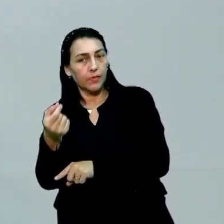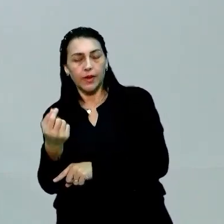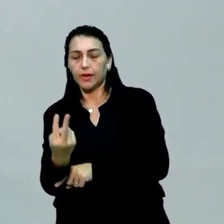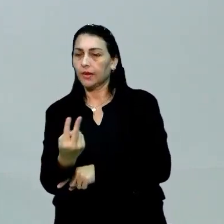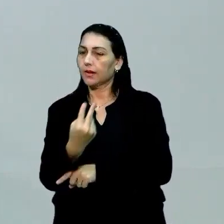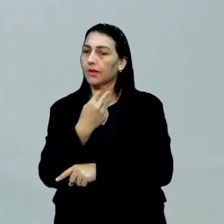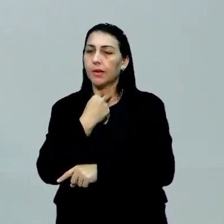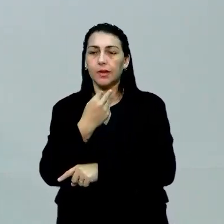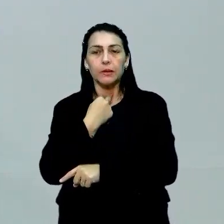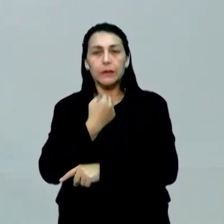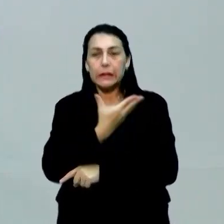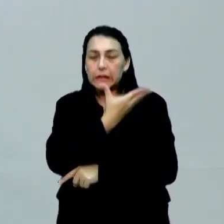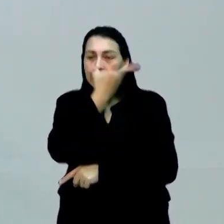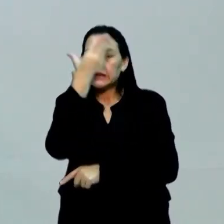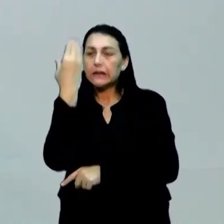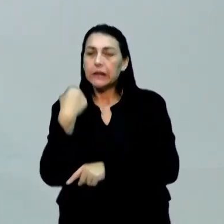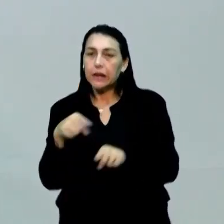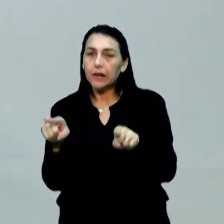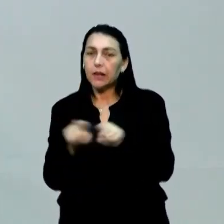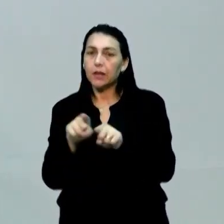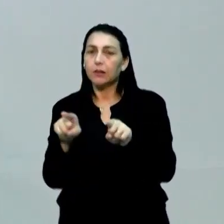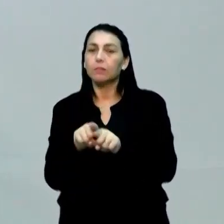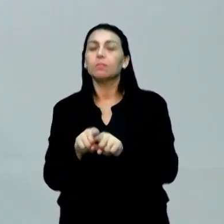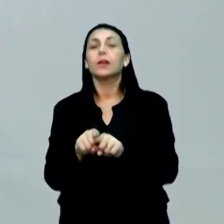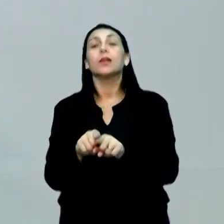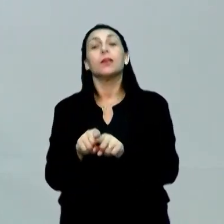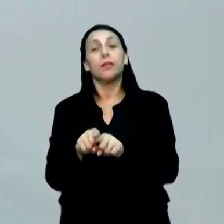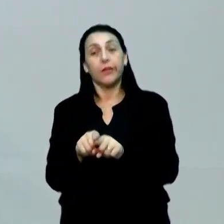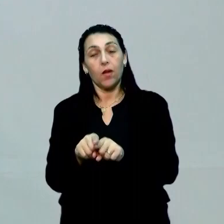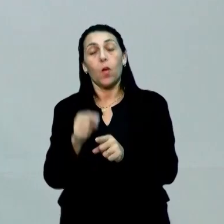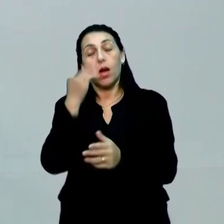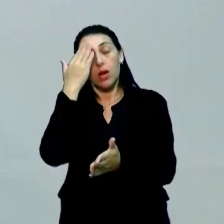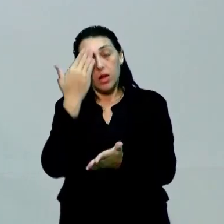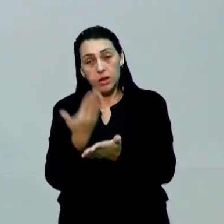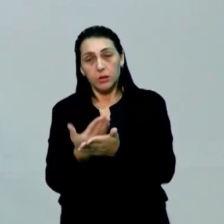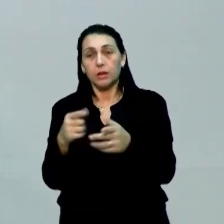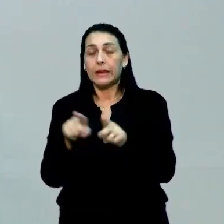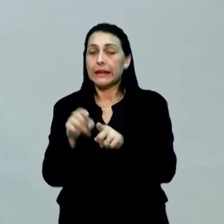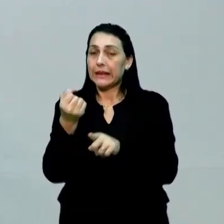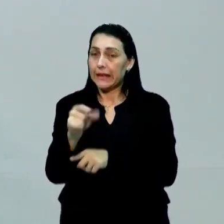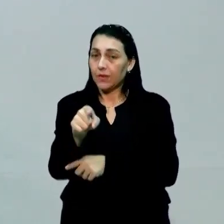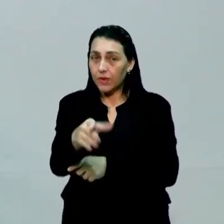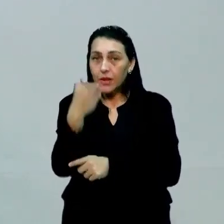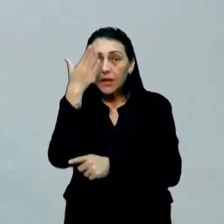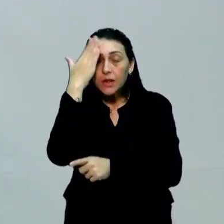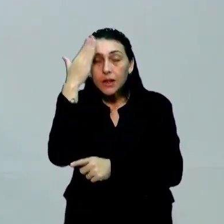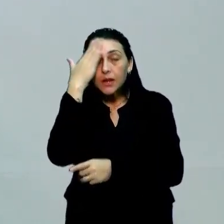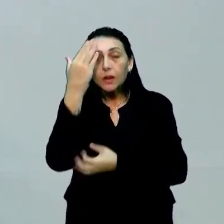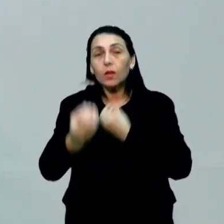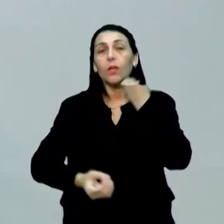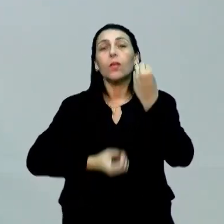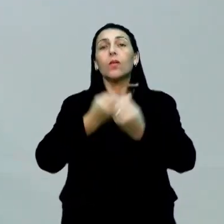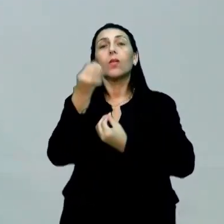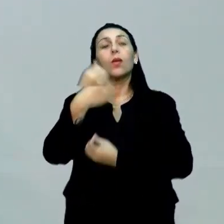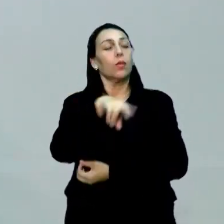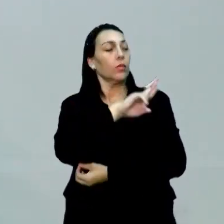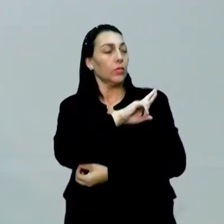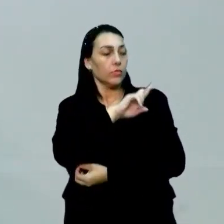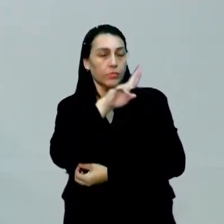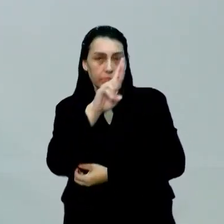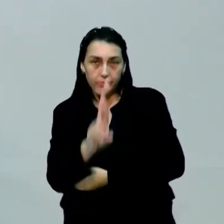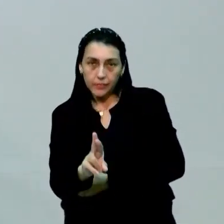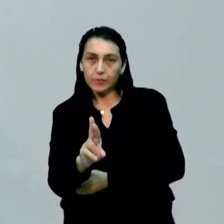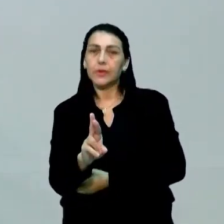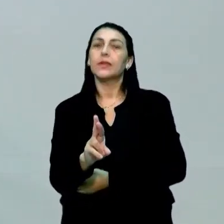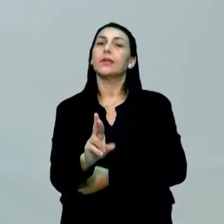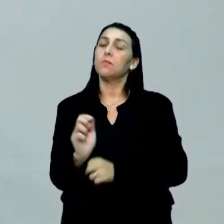pode deixar a desejar lá na competência cinco. E eu acredito que, se você entender como funcionam as competências, automaticamente